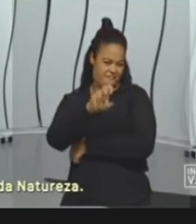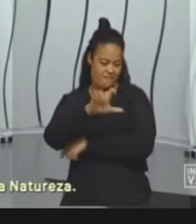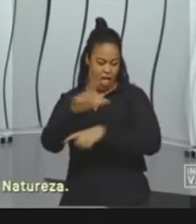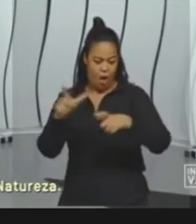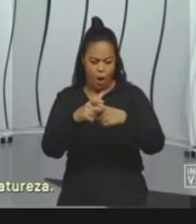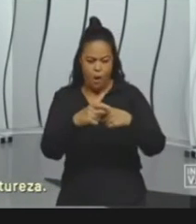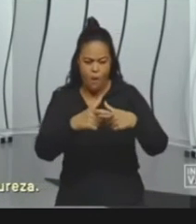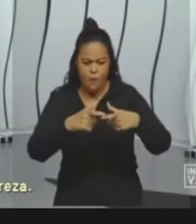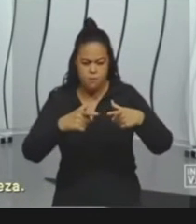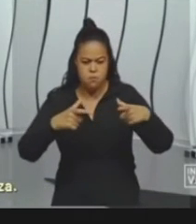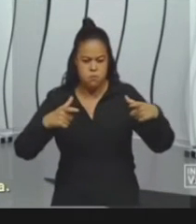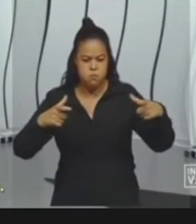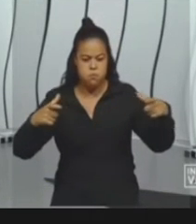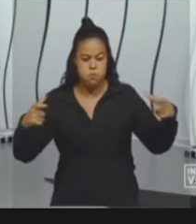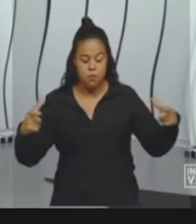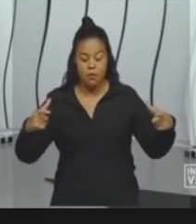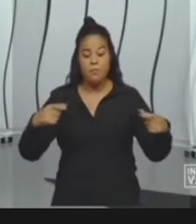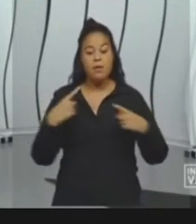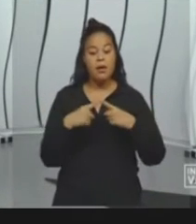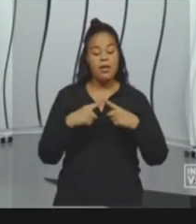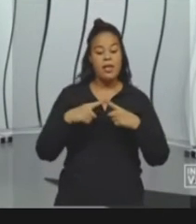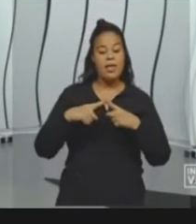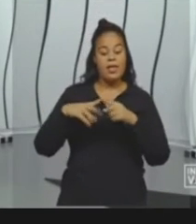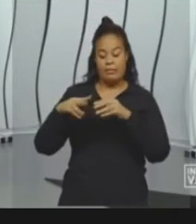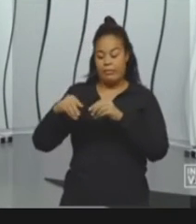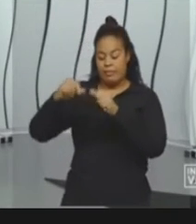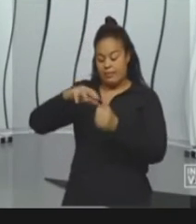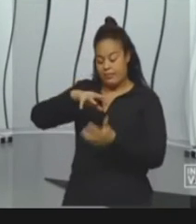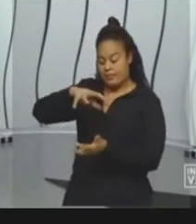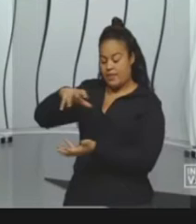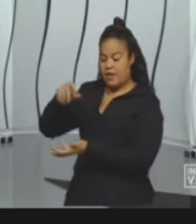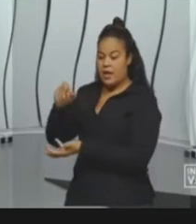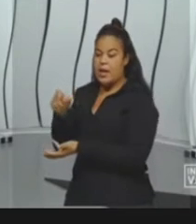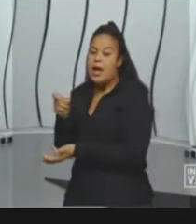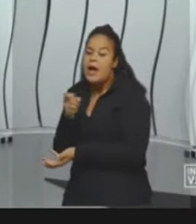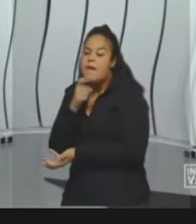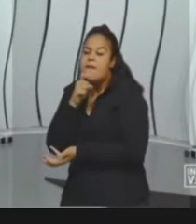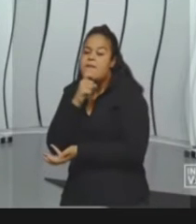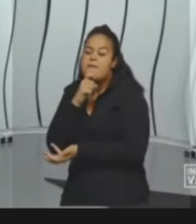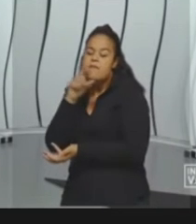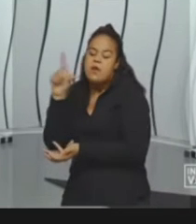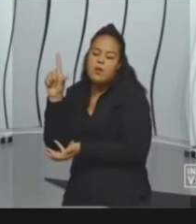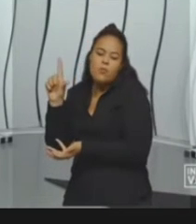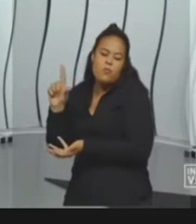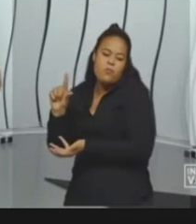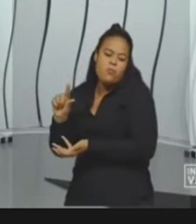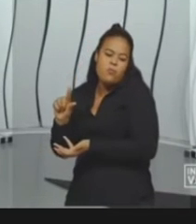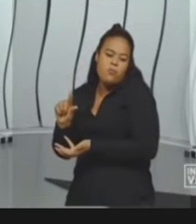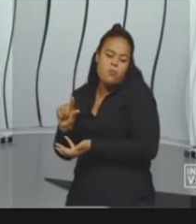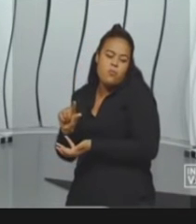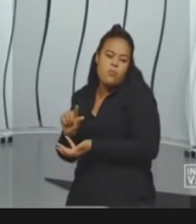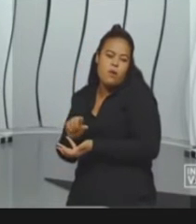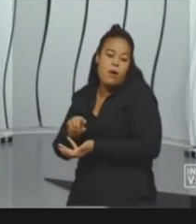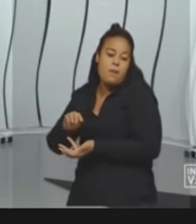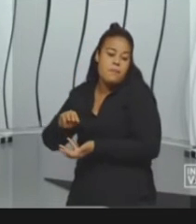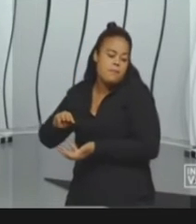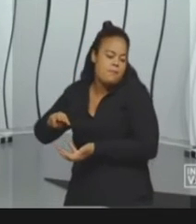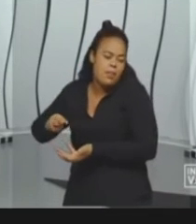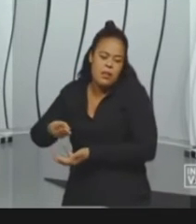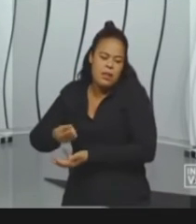Terra tende a esfriar a cada ano que passa. É um processo natural, não é? uns bons milhares de anos.